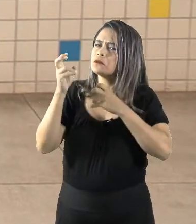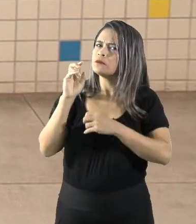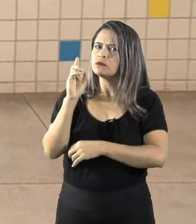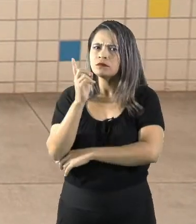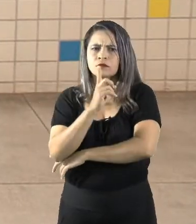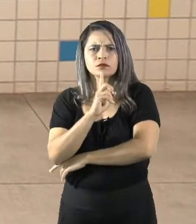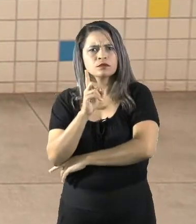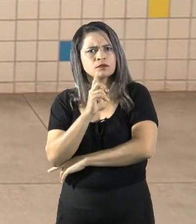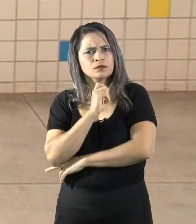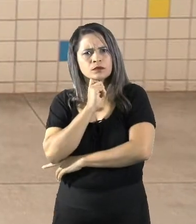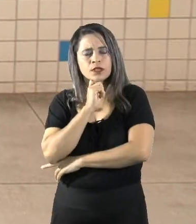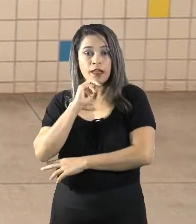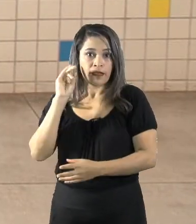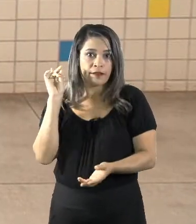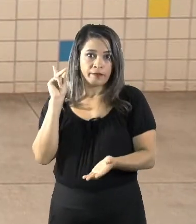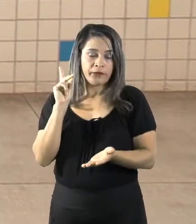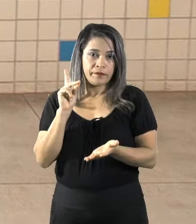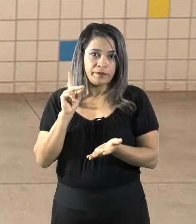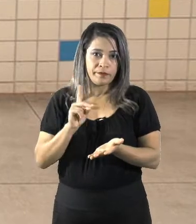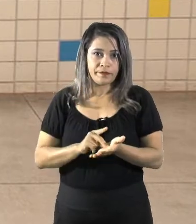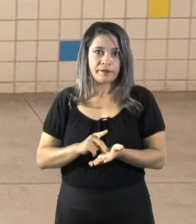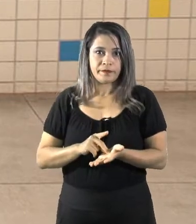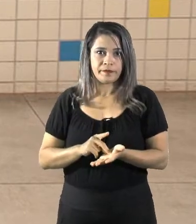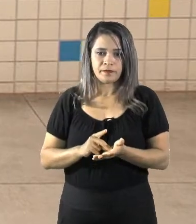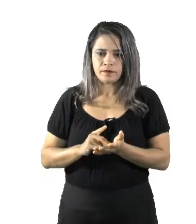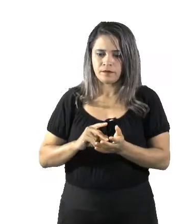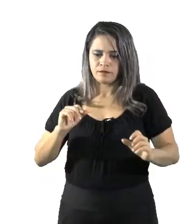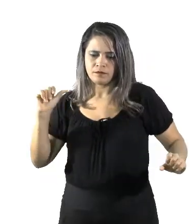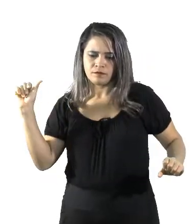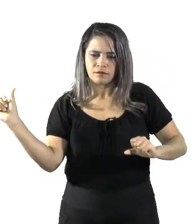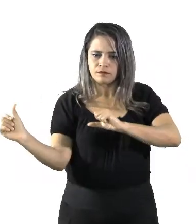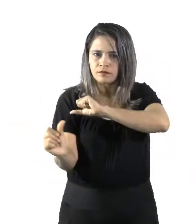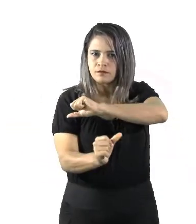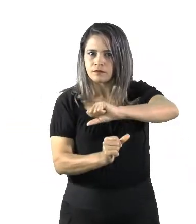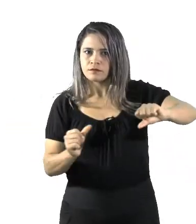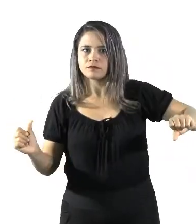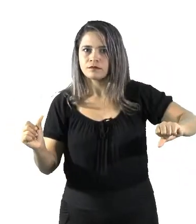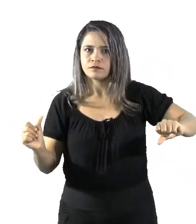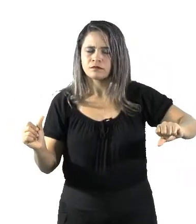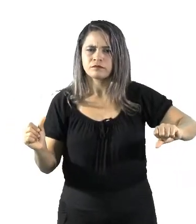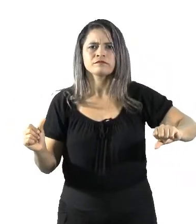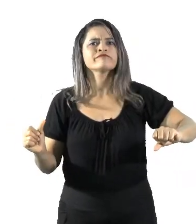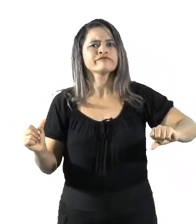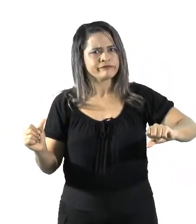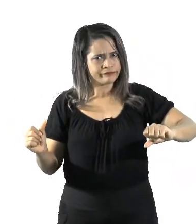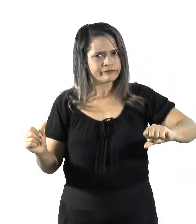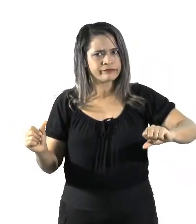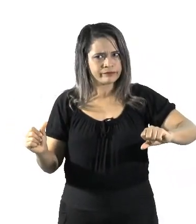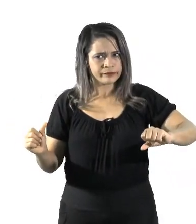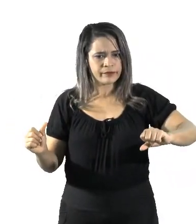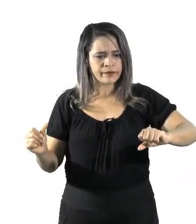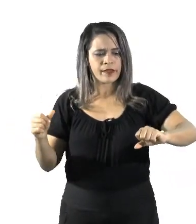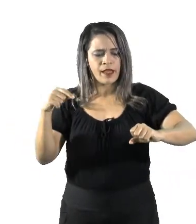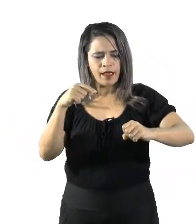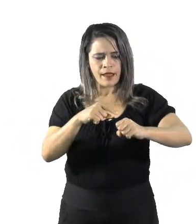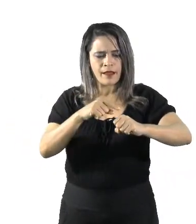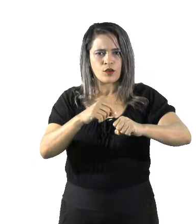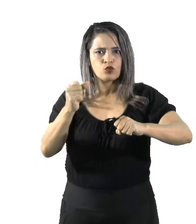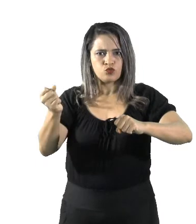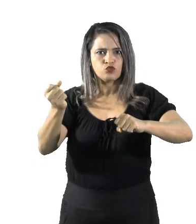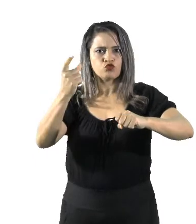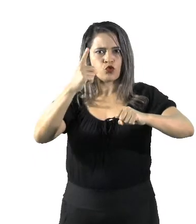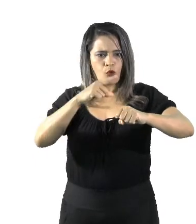que na verdade era o contrário. Que a Terra orbitava em volta do Sol,